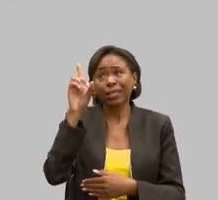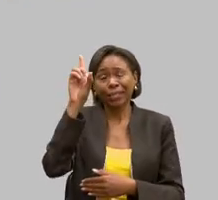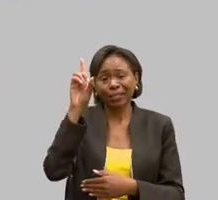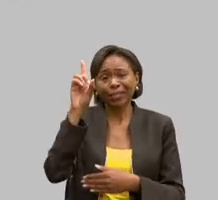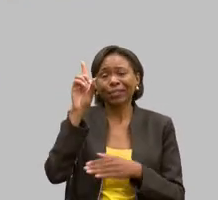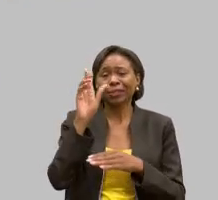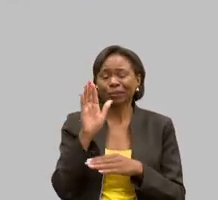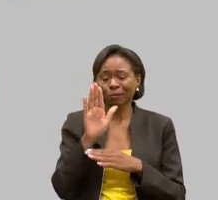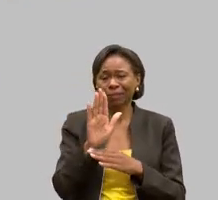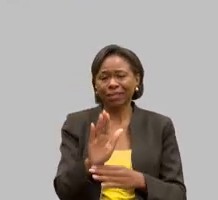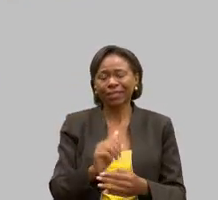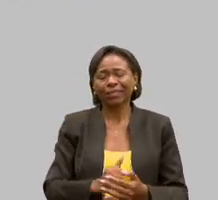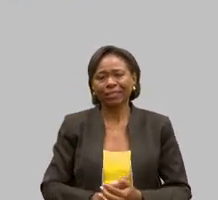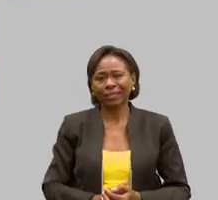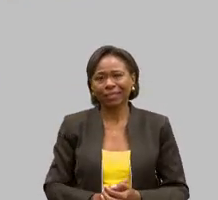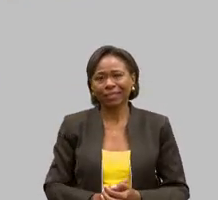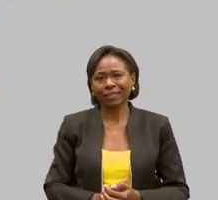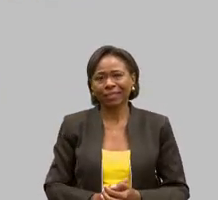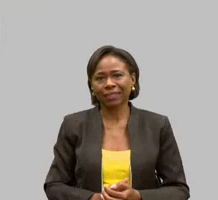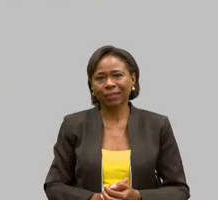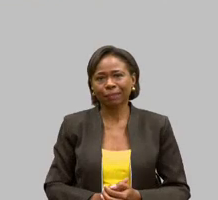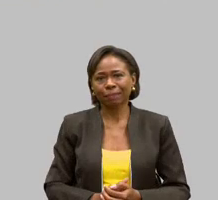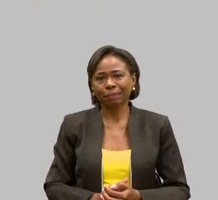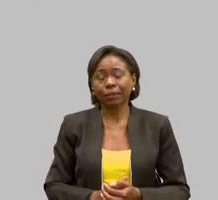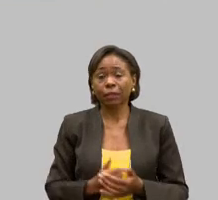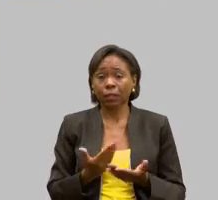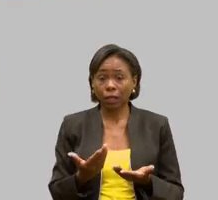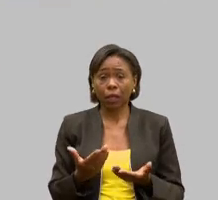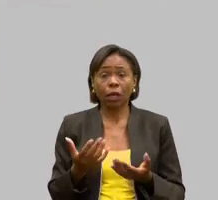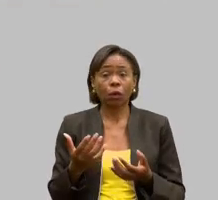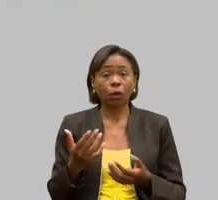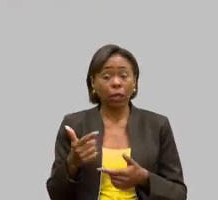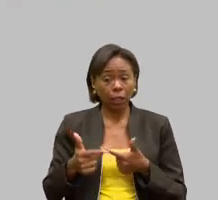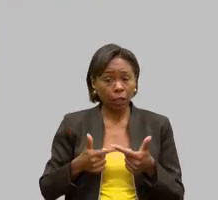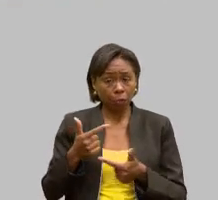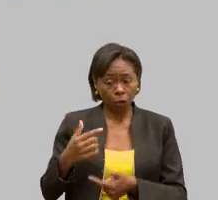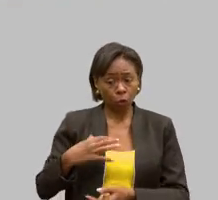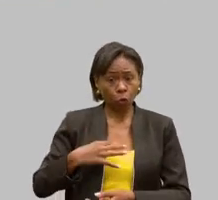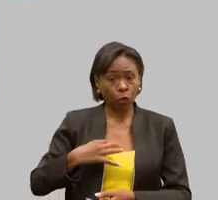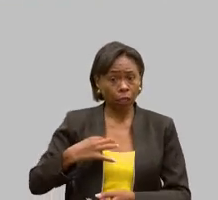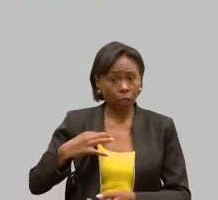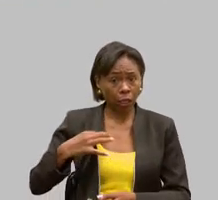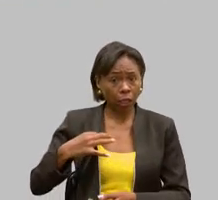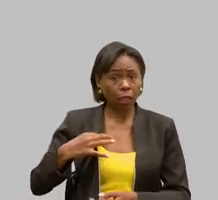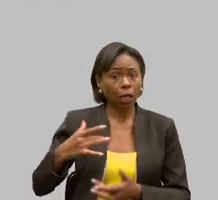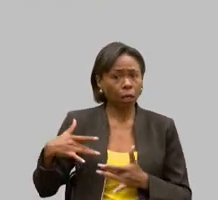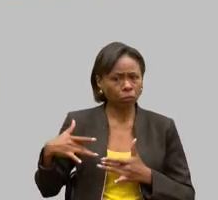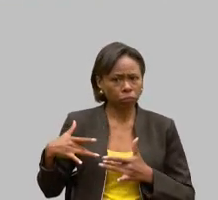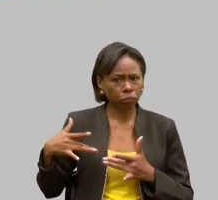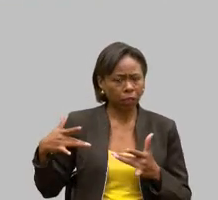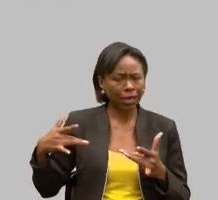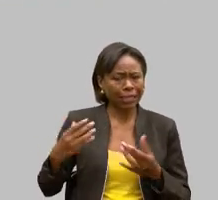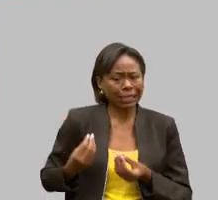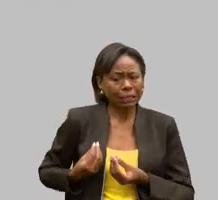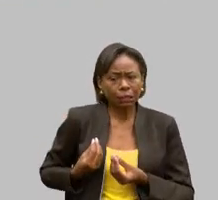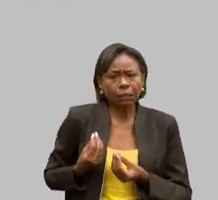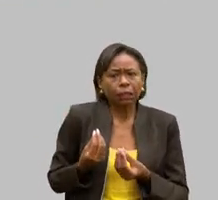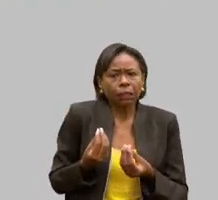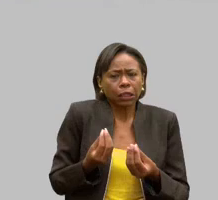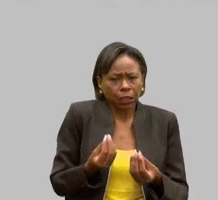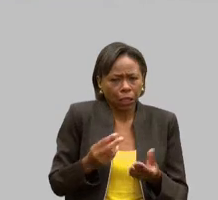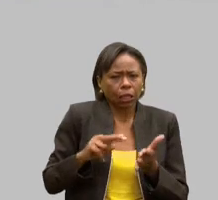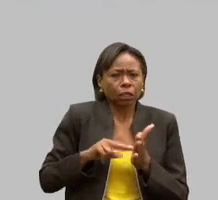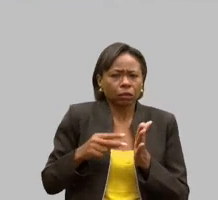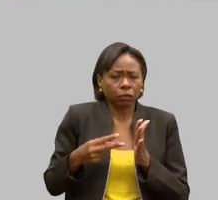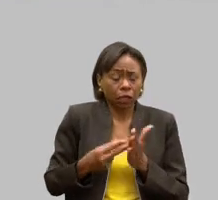Então, assim, o lado é doar, entregar a vida para o mundo. É isso. É servir.